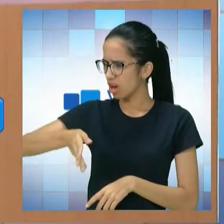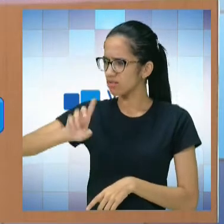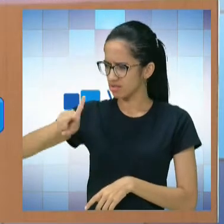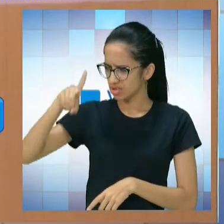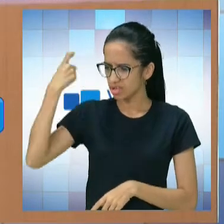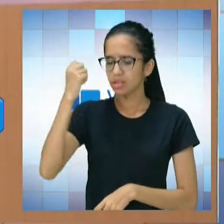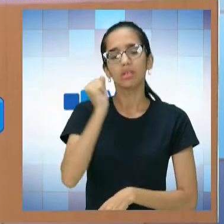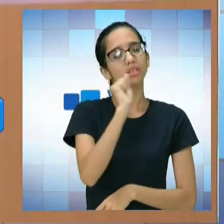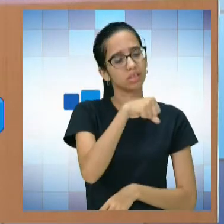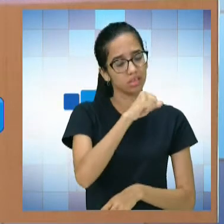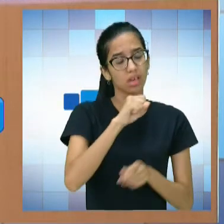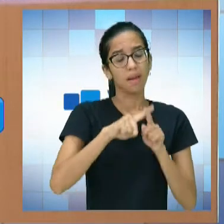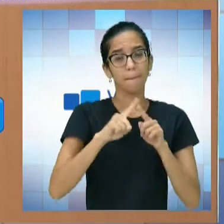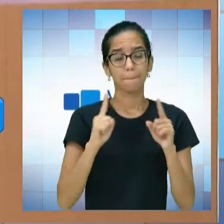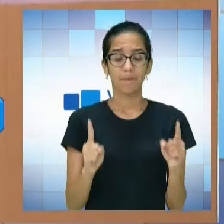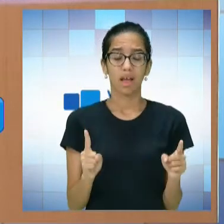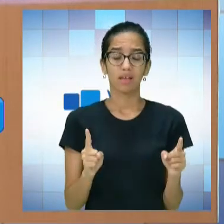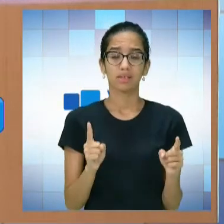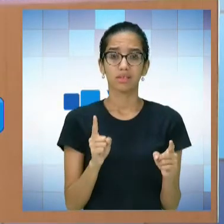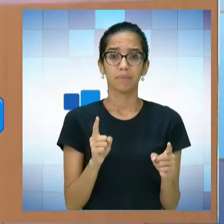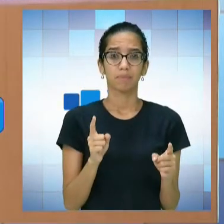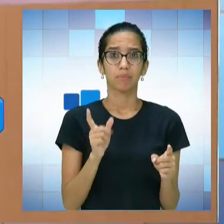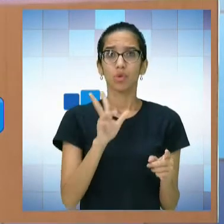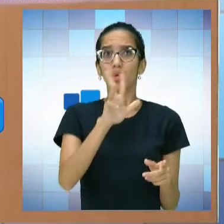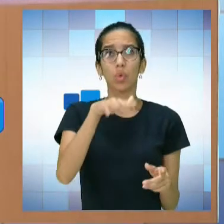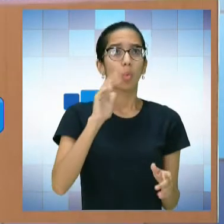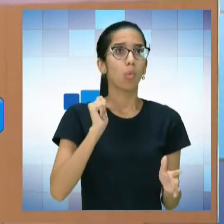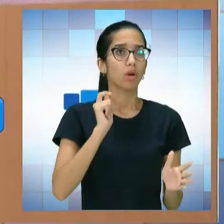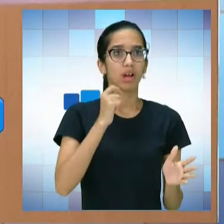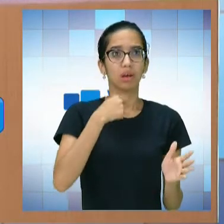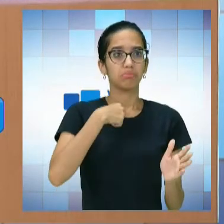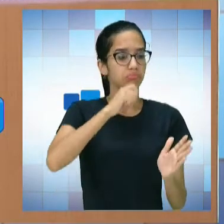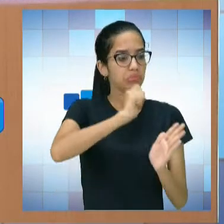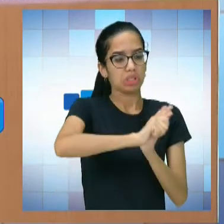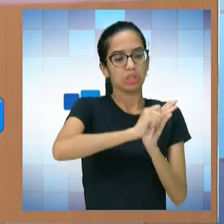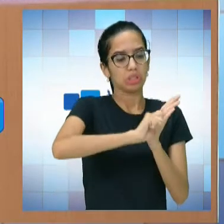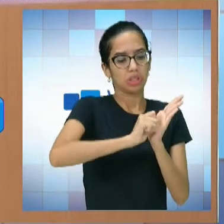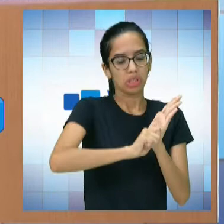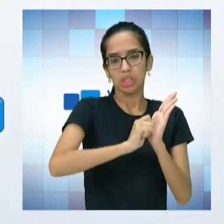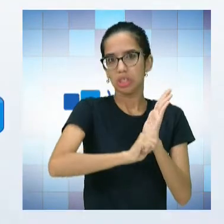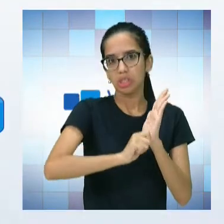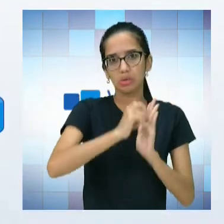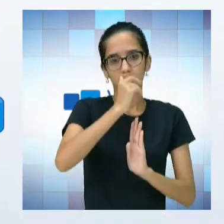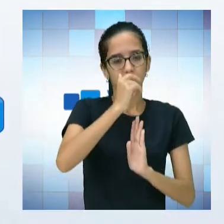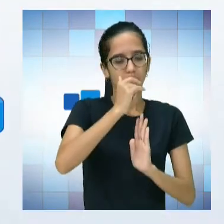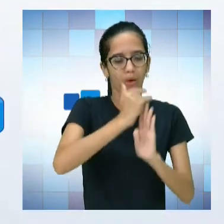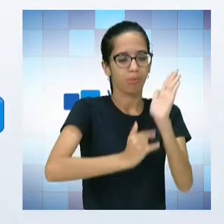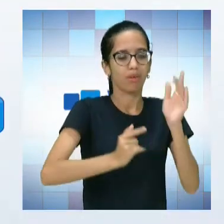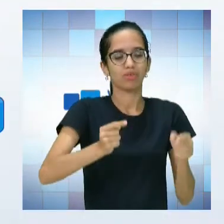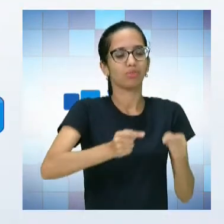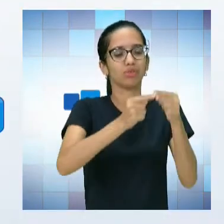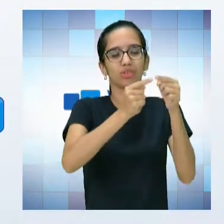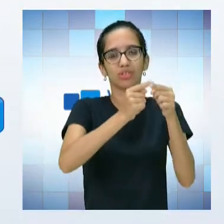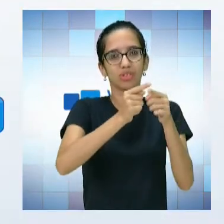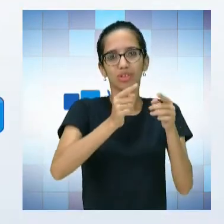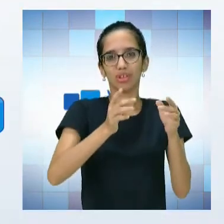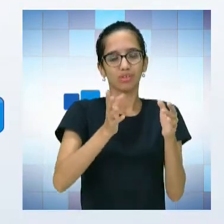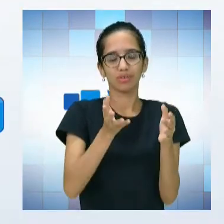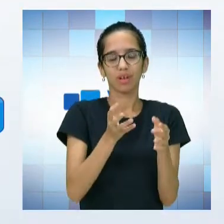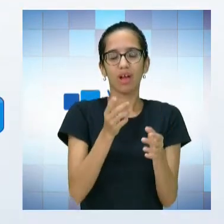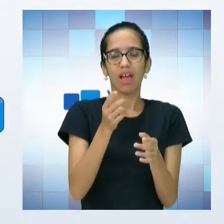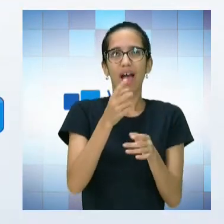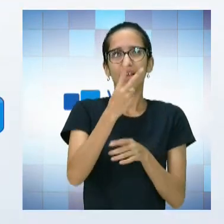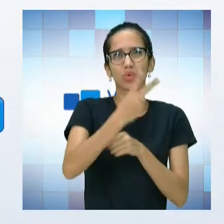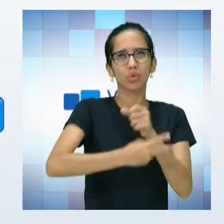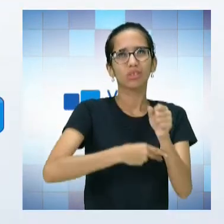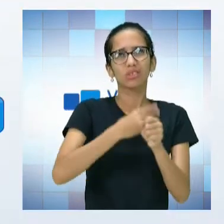um bom tempo. Só que a ideia, assim, ela nunca tinha ido para o papel. Então, há dois anos e meio atrás, eu resolvi